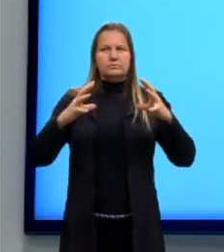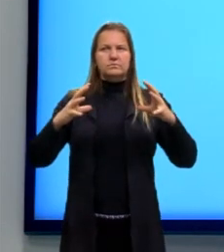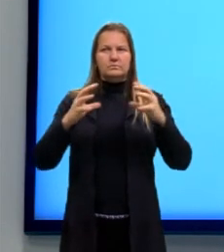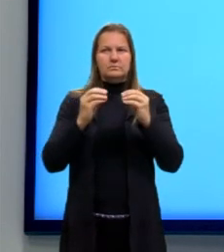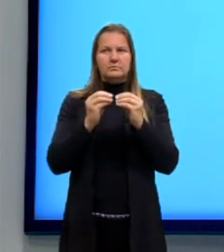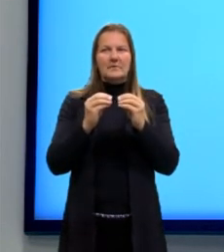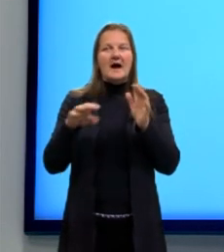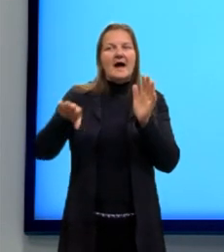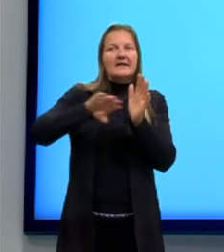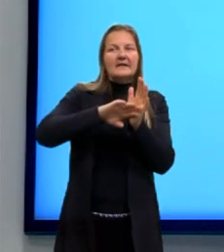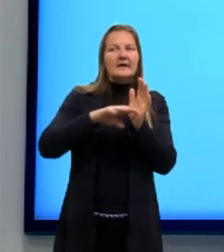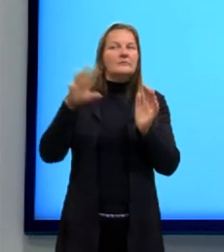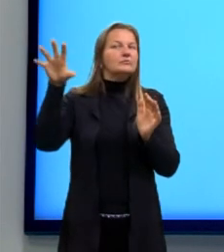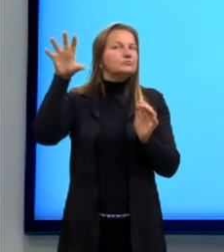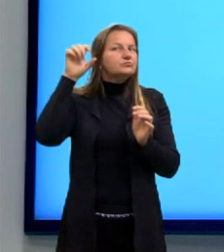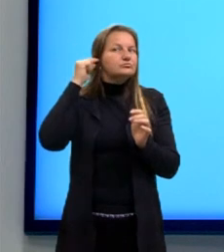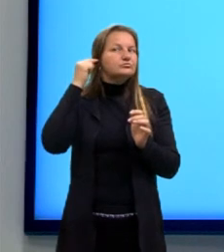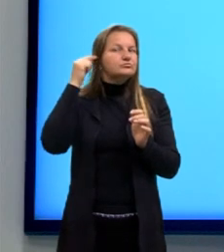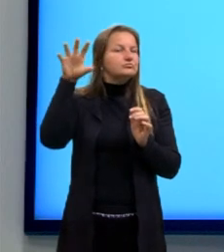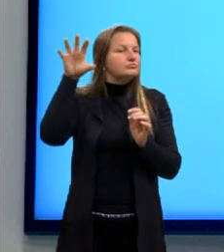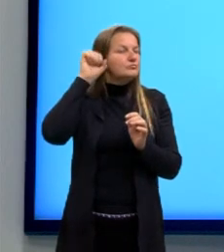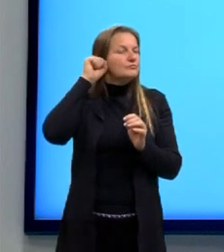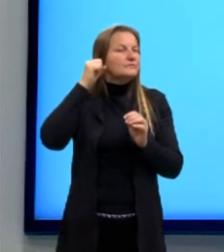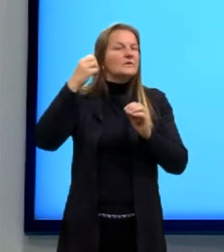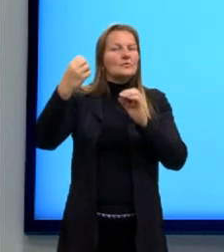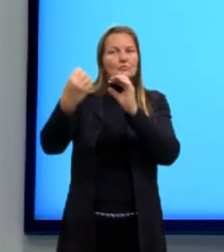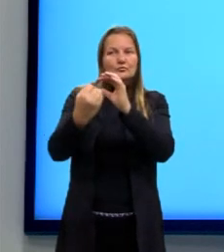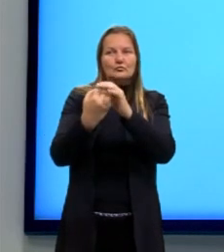ao ouvido, né? E continua propagando.